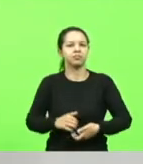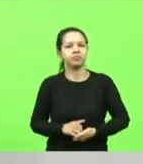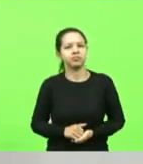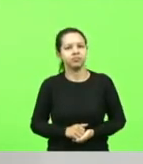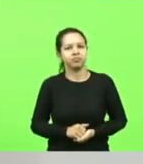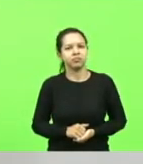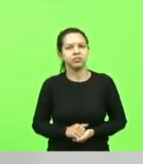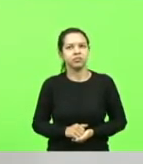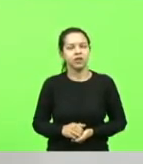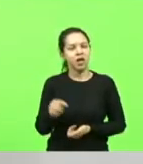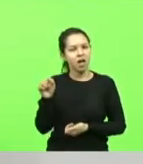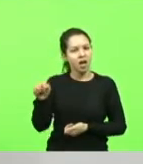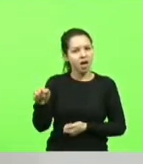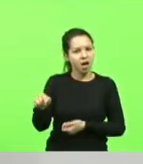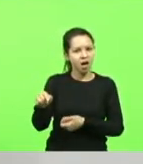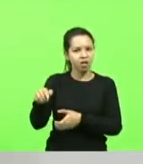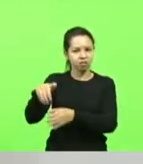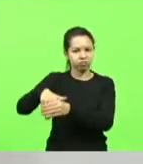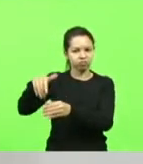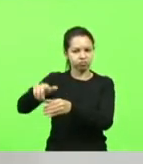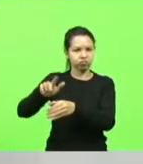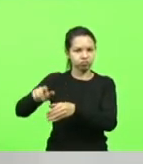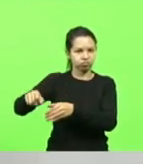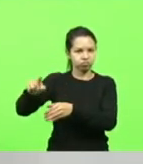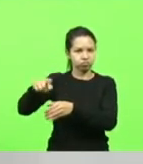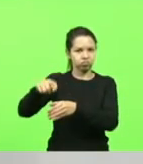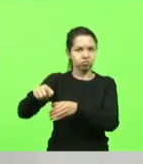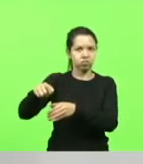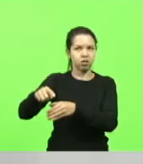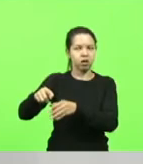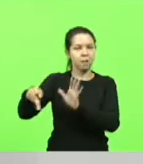Esse caça-níquel venezuelano que trouxeram para cá.